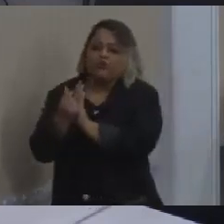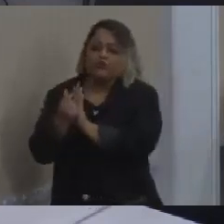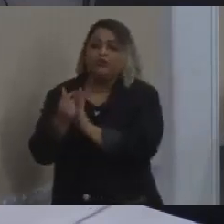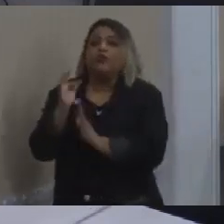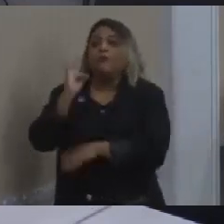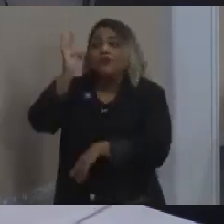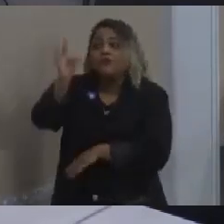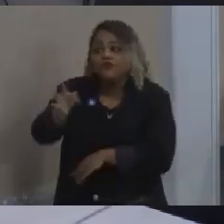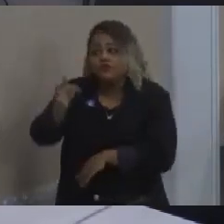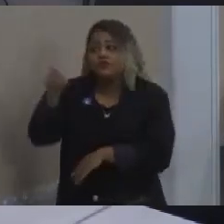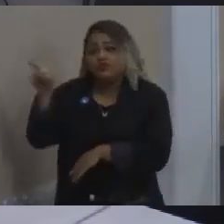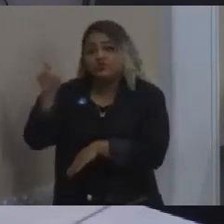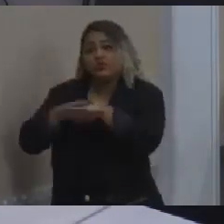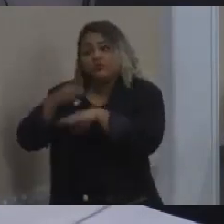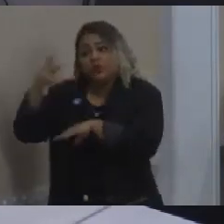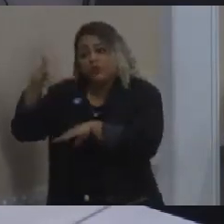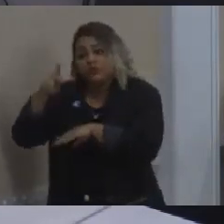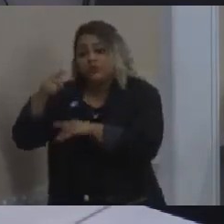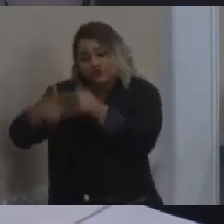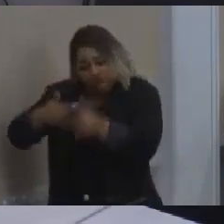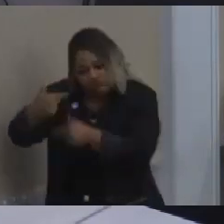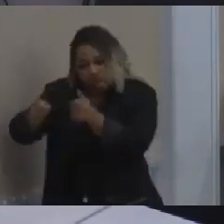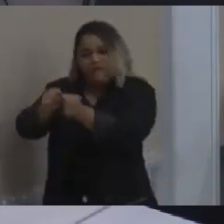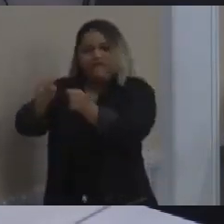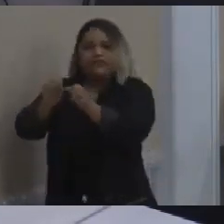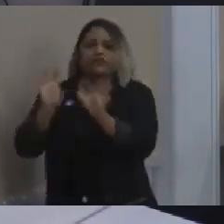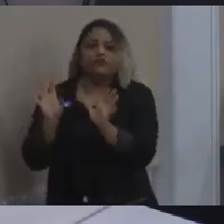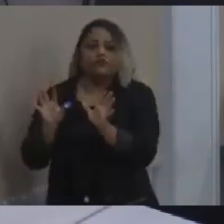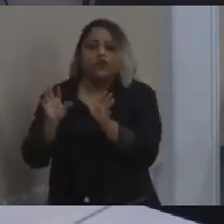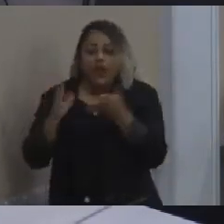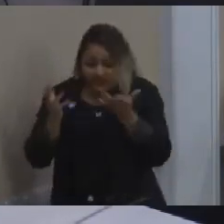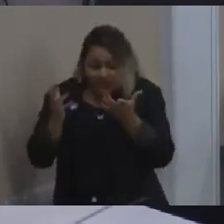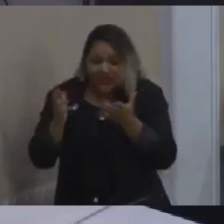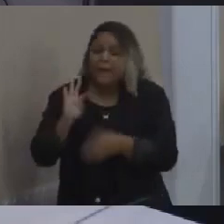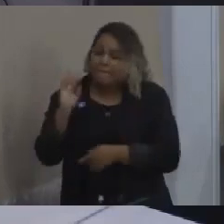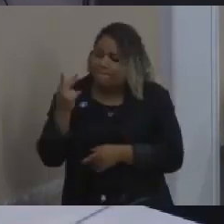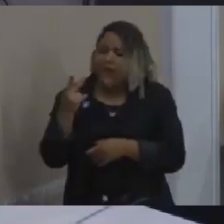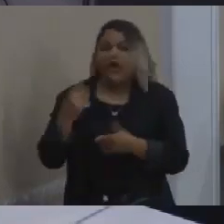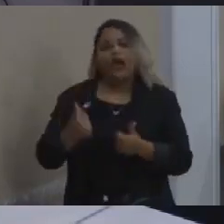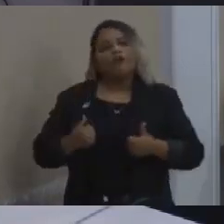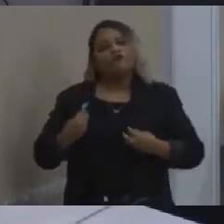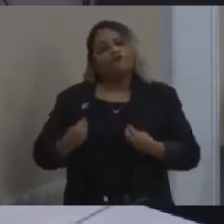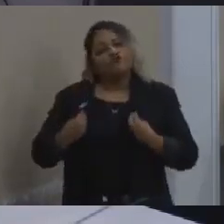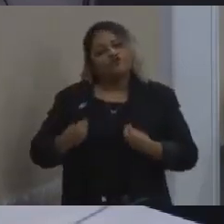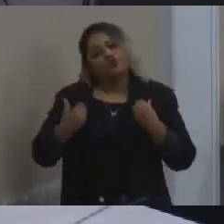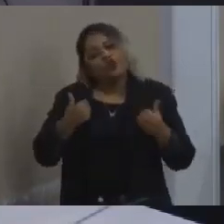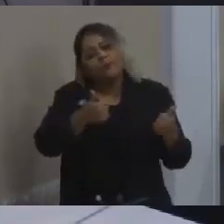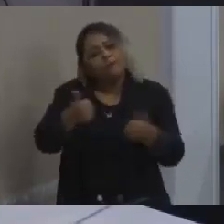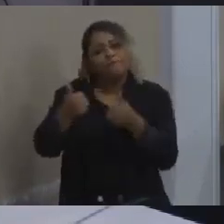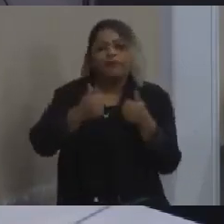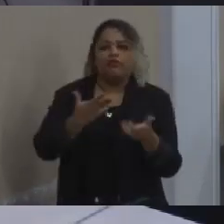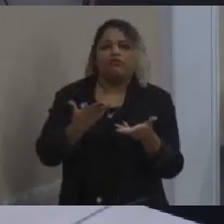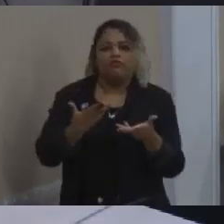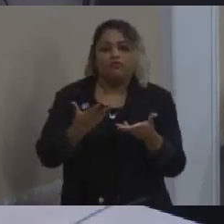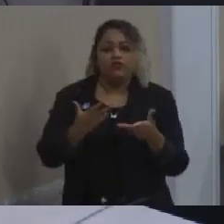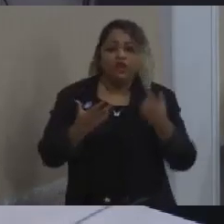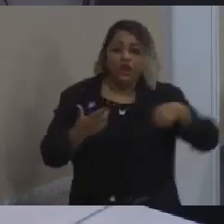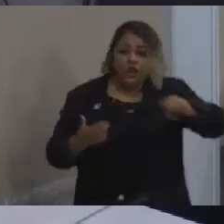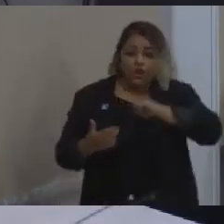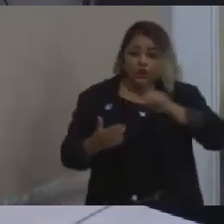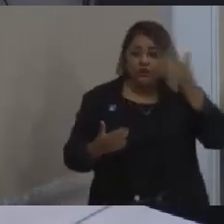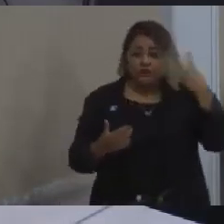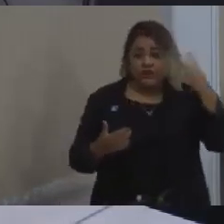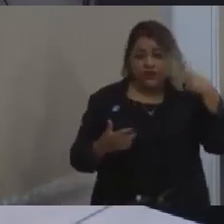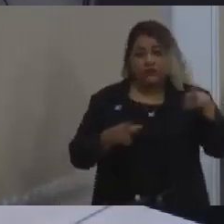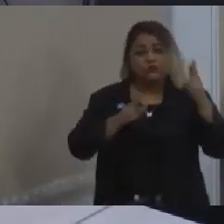conseguirem botar para rodar. Porque o que a gente quer é a cidade funcionando e nós vereadores temos a obrigação aqui de